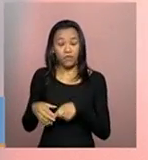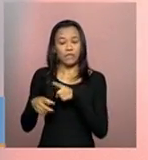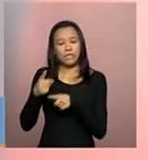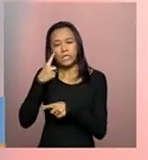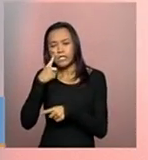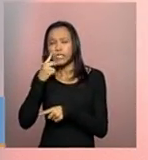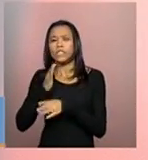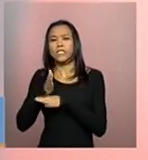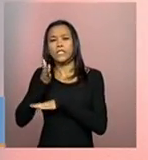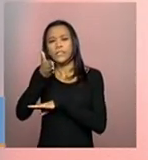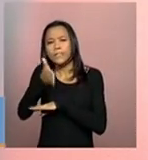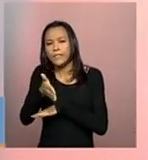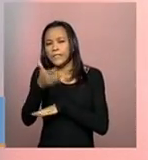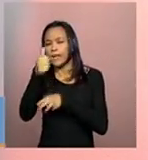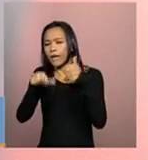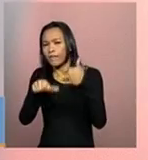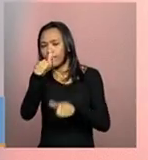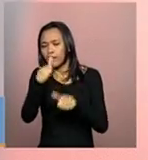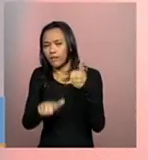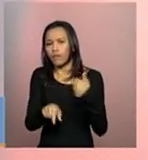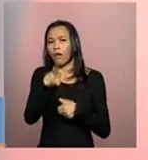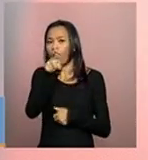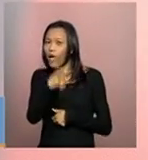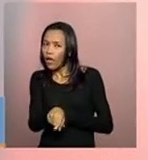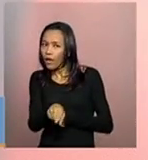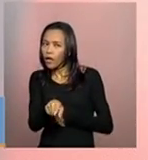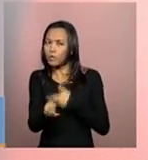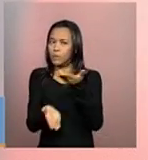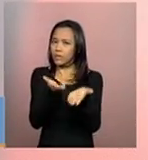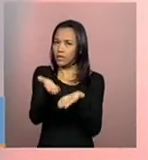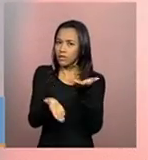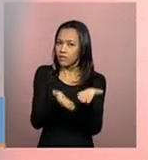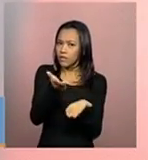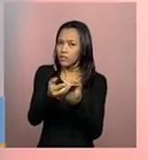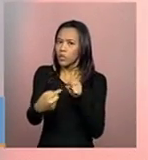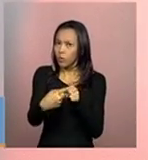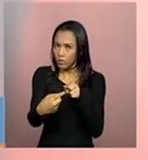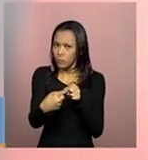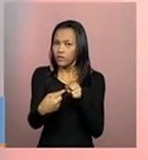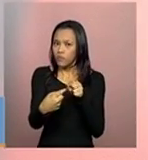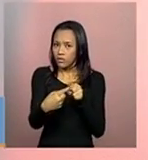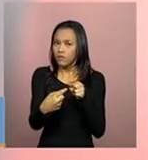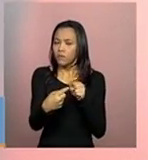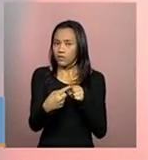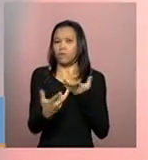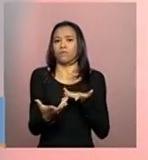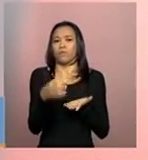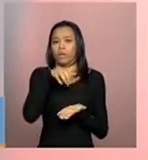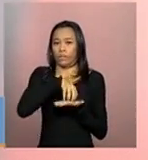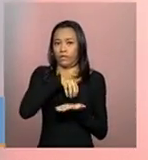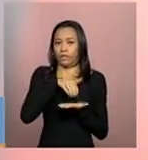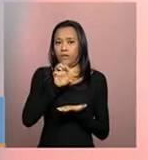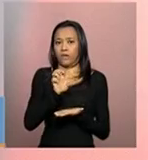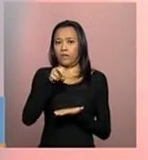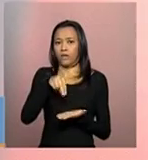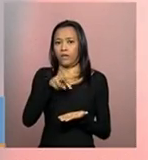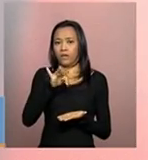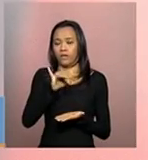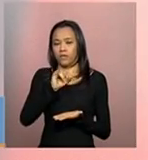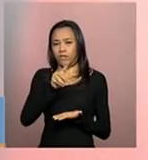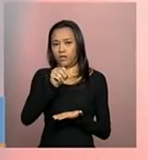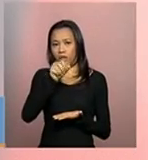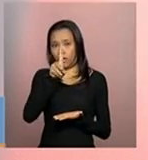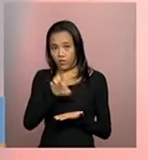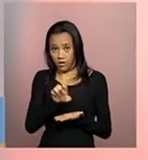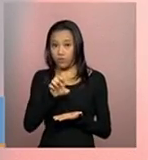análise se é ou não é um serviço de uma entidade. A gente também pode dar essa resposta mais detalhada para